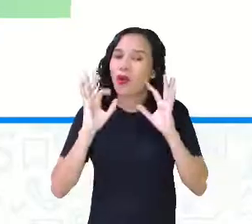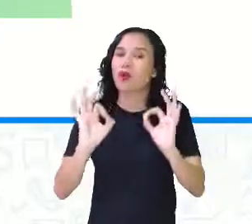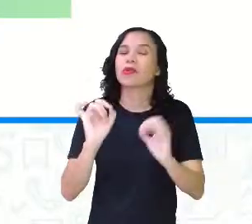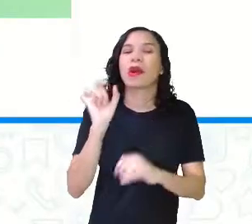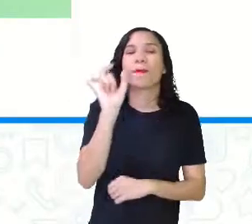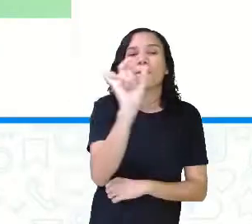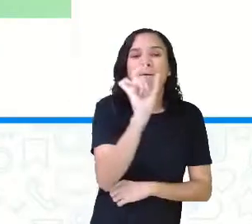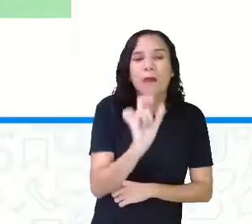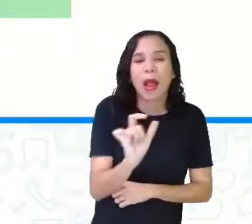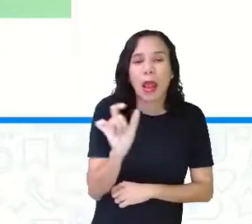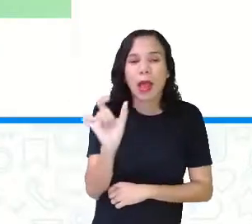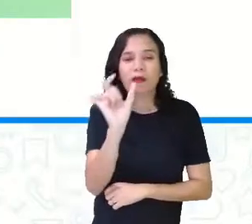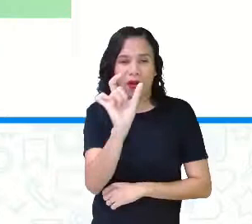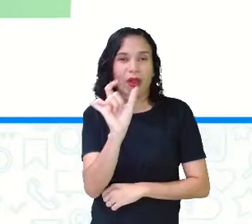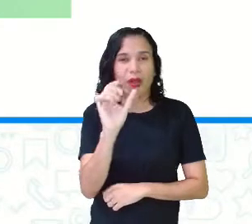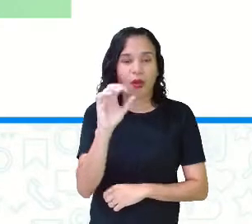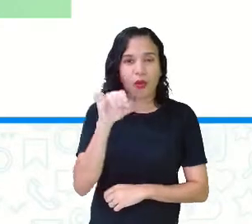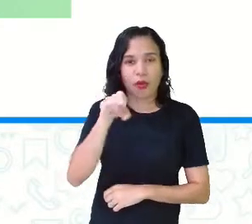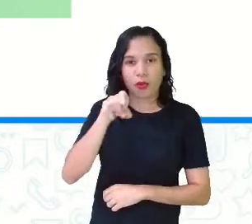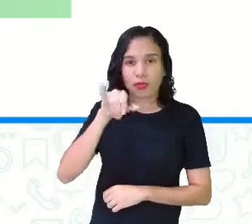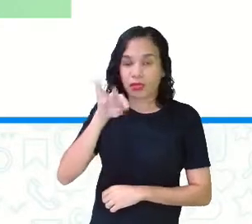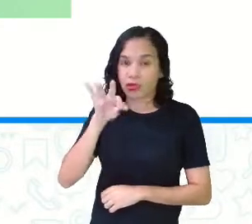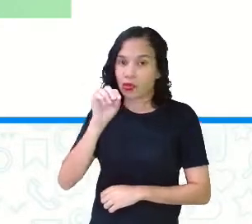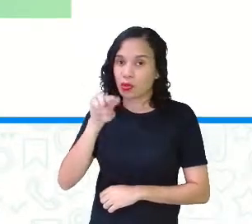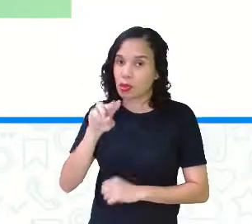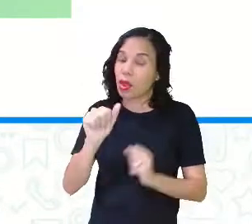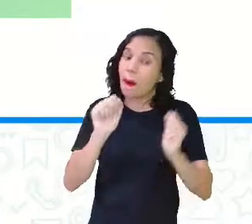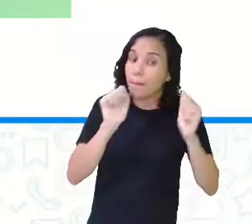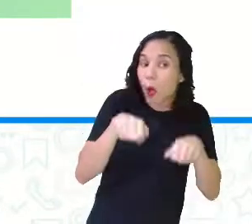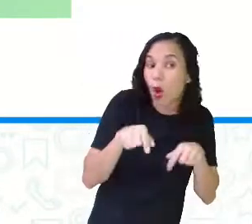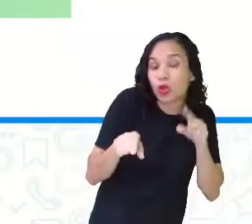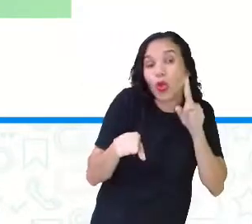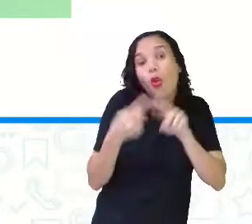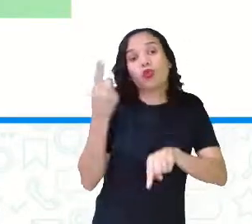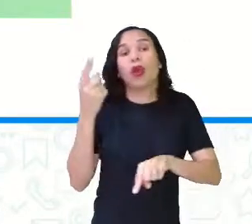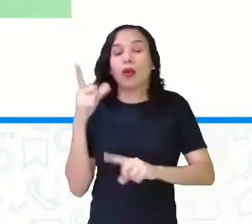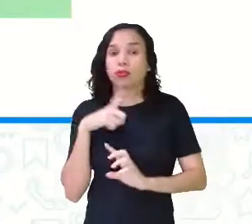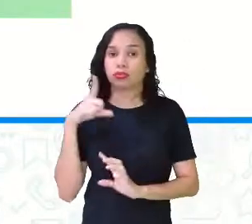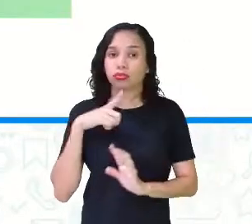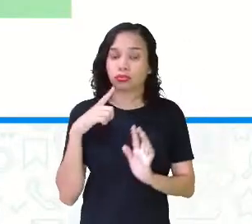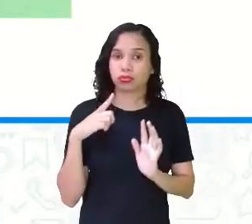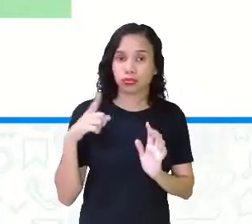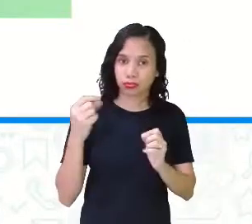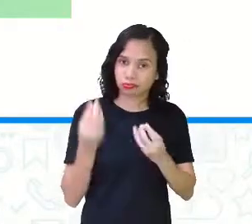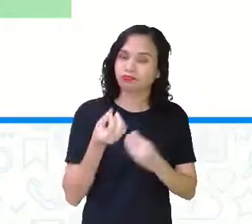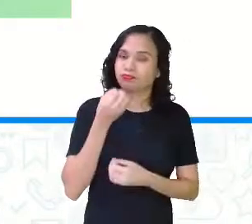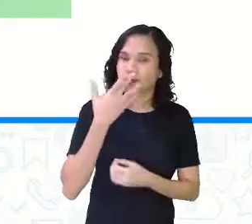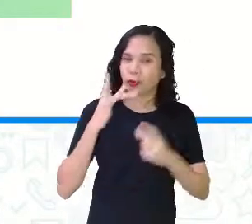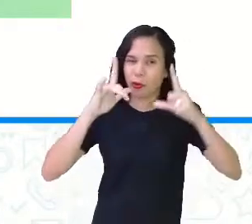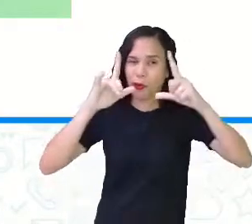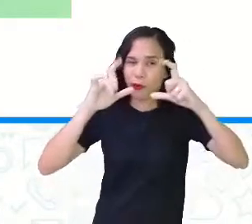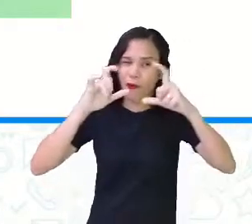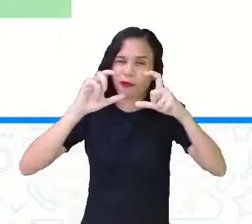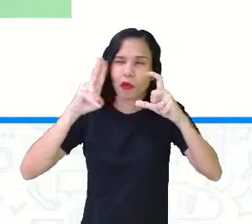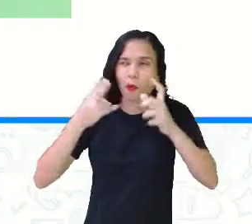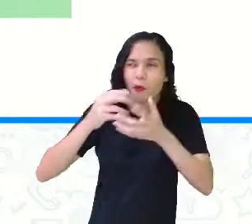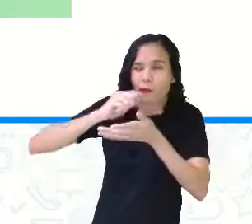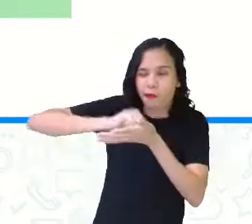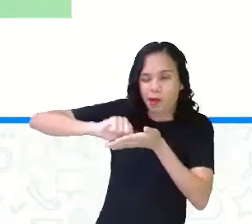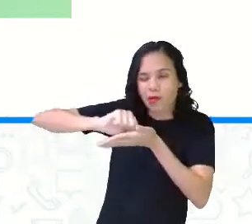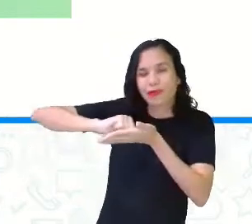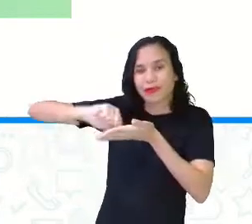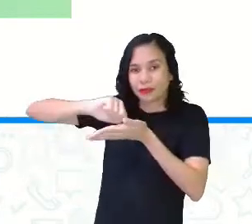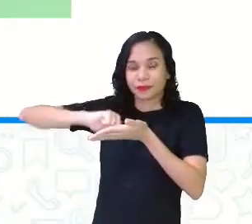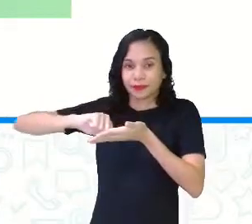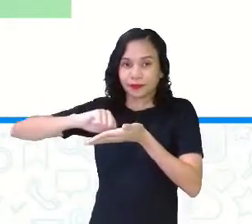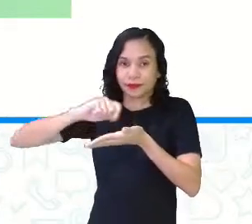palavras oxítonas podem ou não ser acentuadas. Isso aí valia um print, isso aí valia uma aquela anotaçãozinha depois.